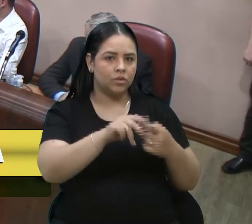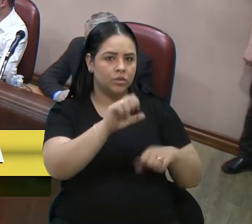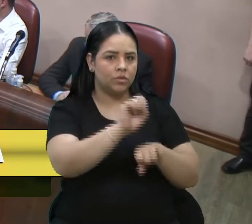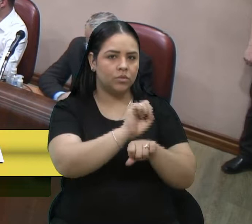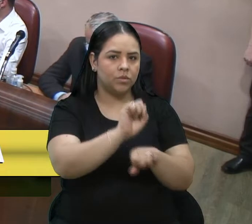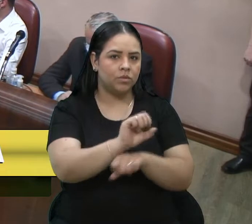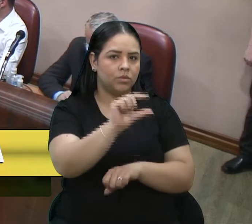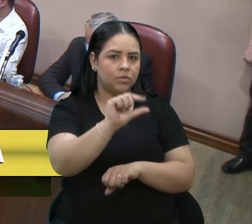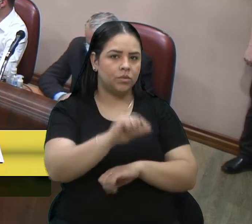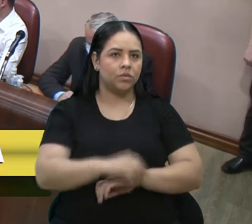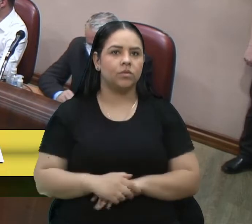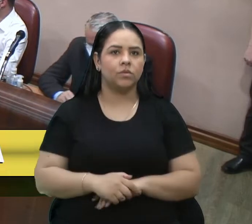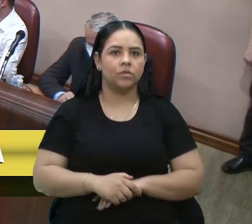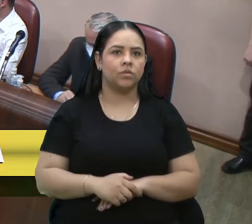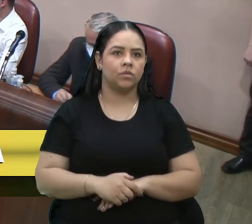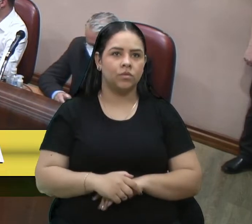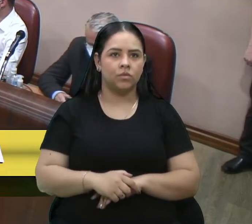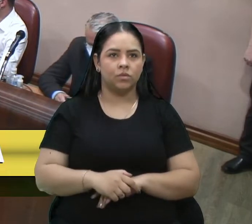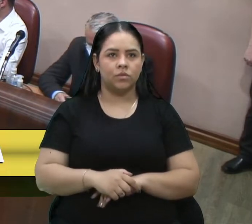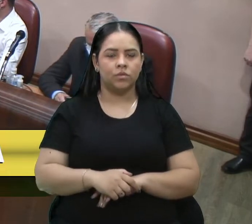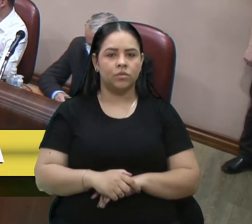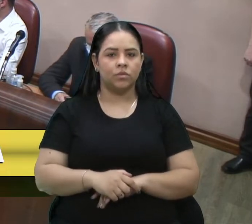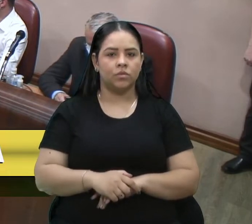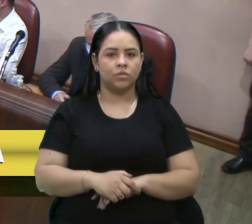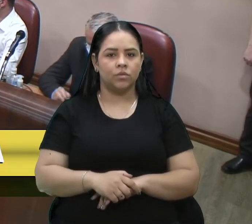prejudicado, seria igualdade para todos.